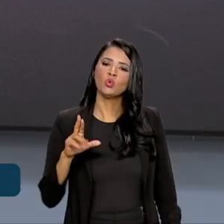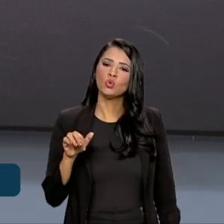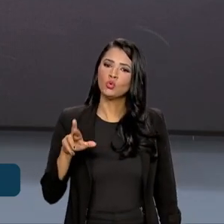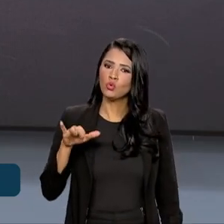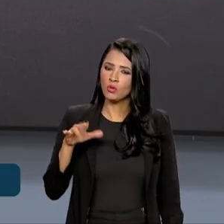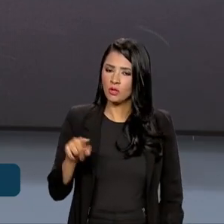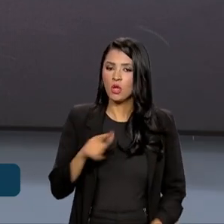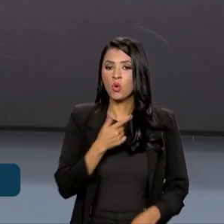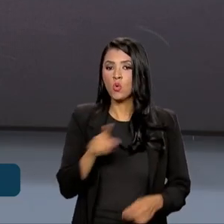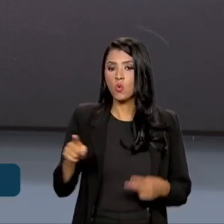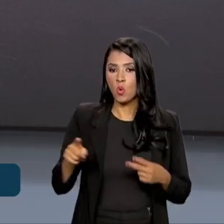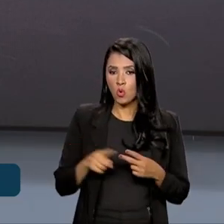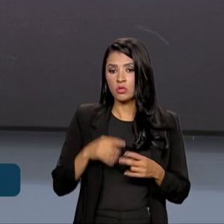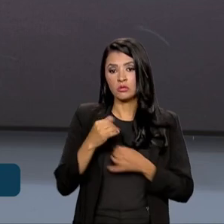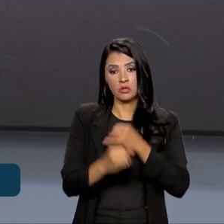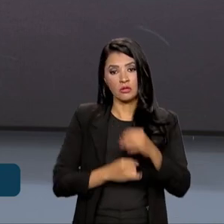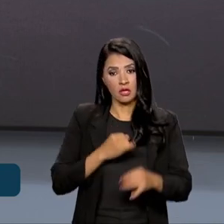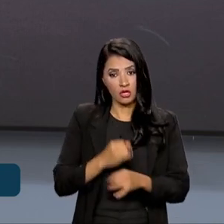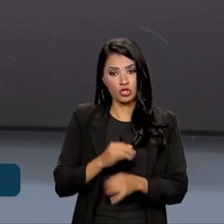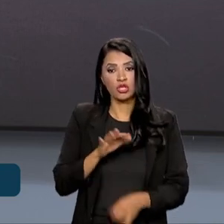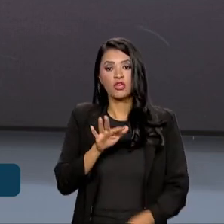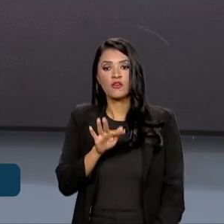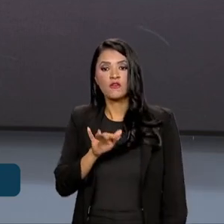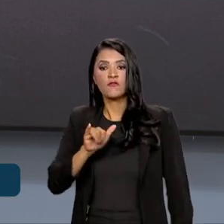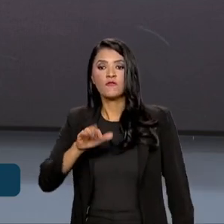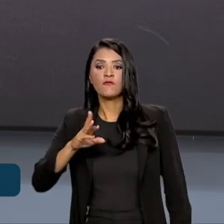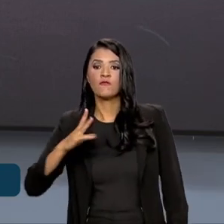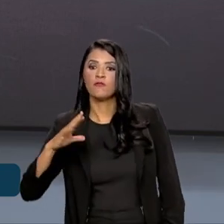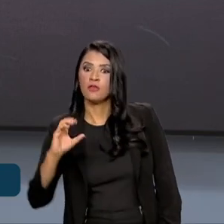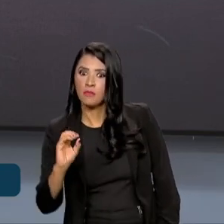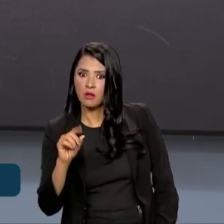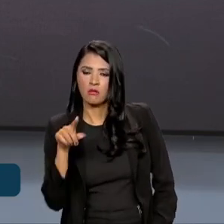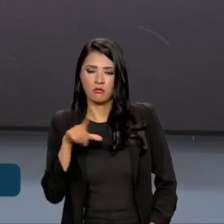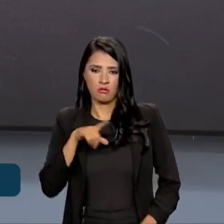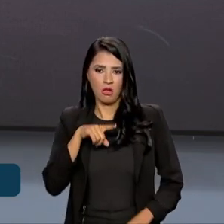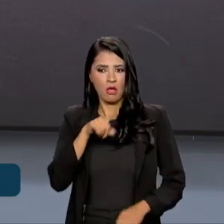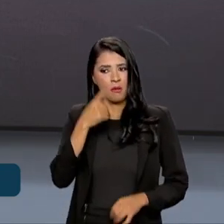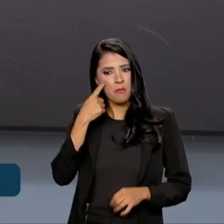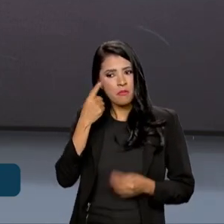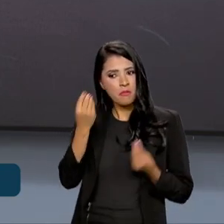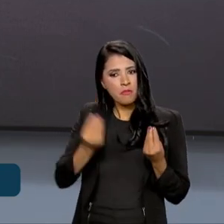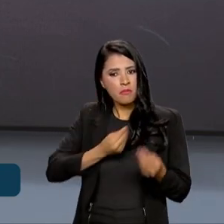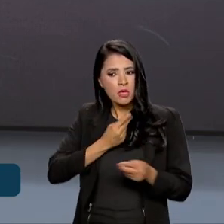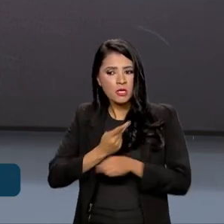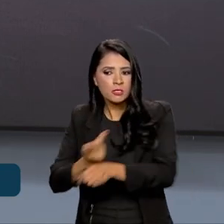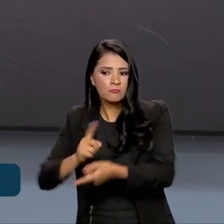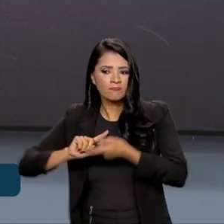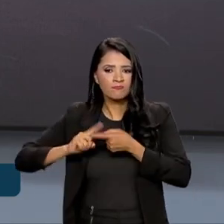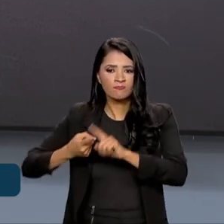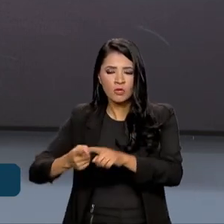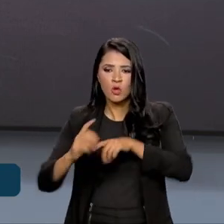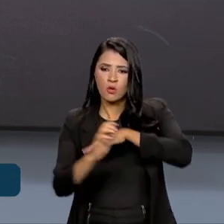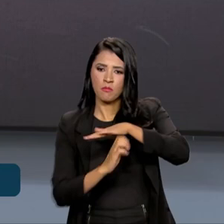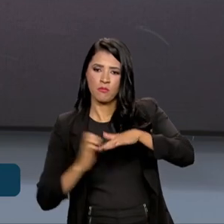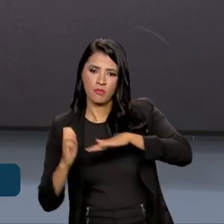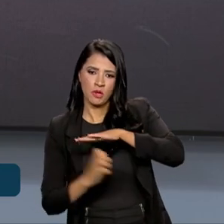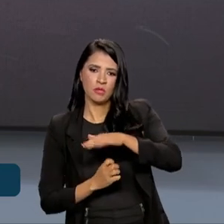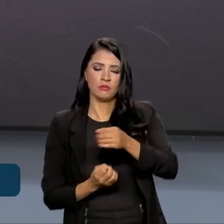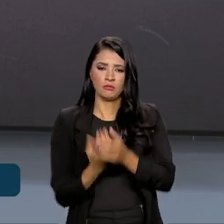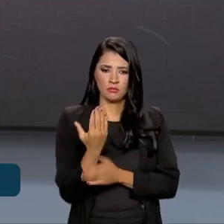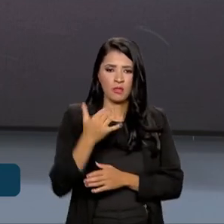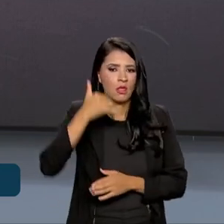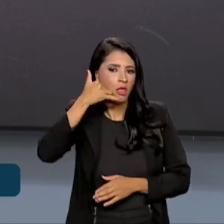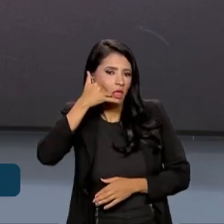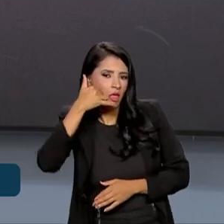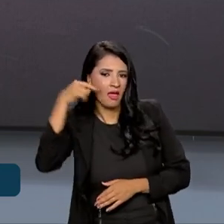ótica. Isso aí vai nos dar velocidade, e a gente já pensa realmente em buscar negociações com a empresa para a instalação de calcentros